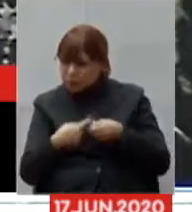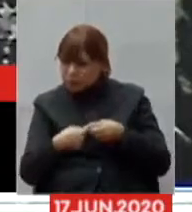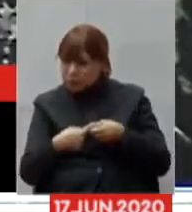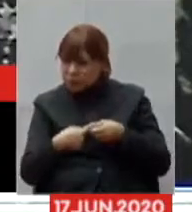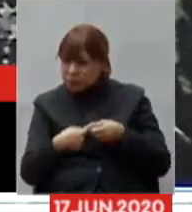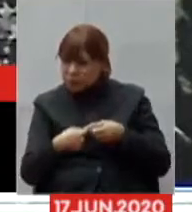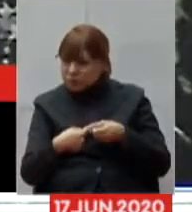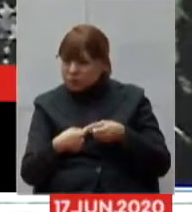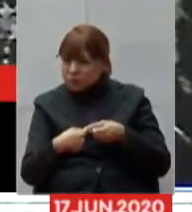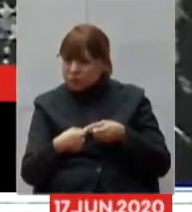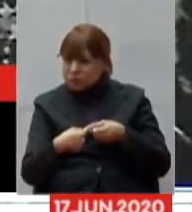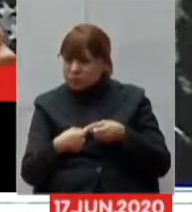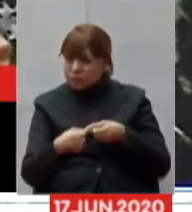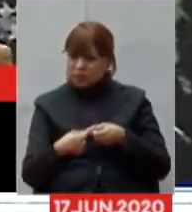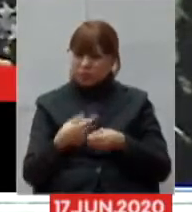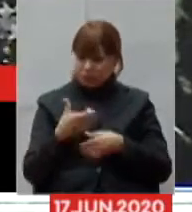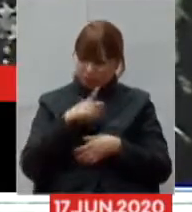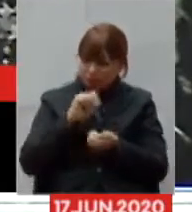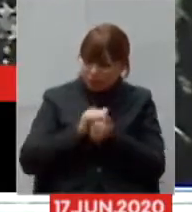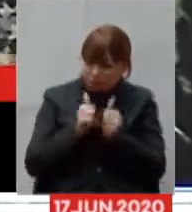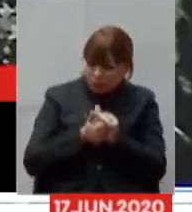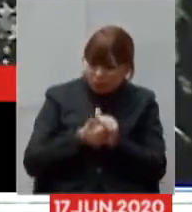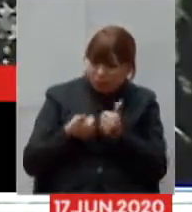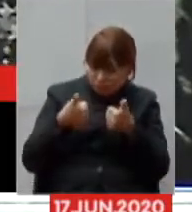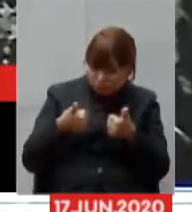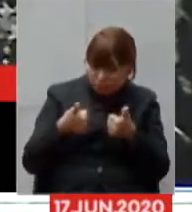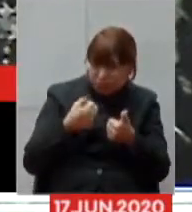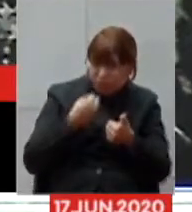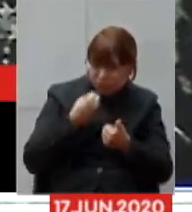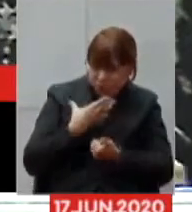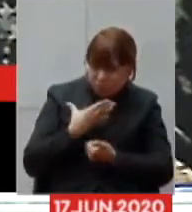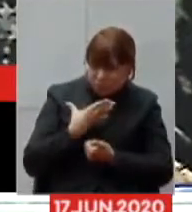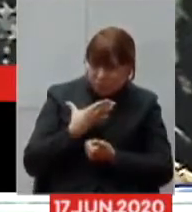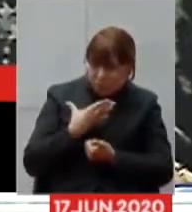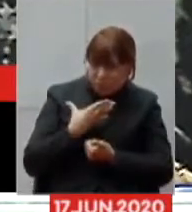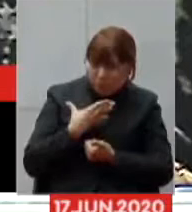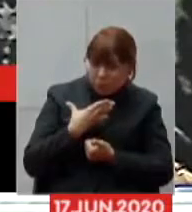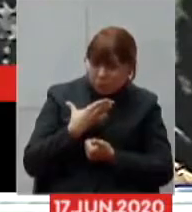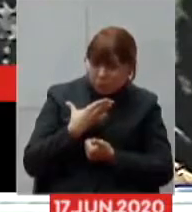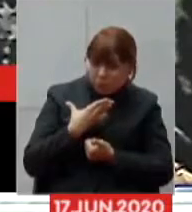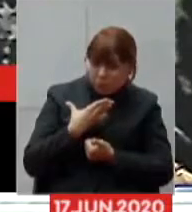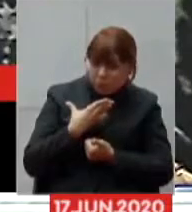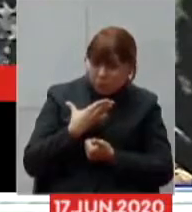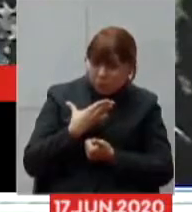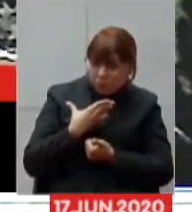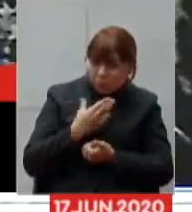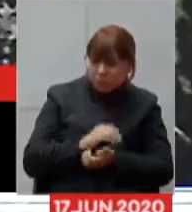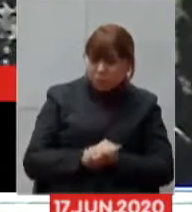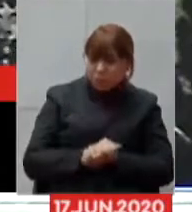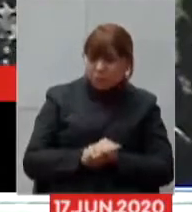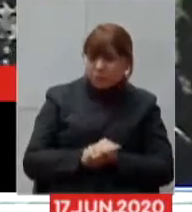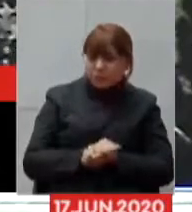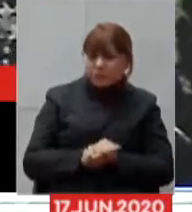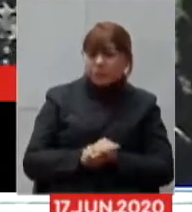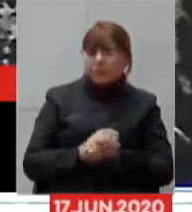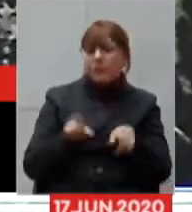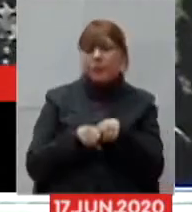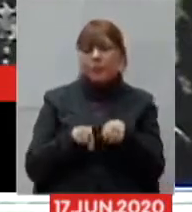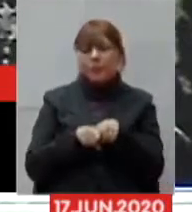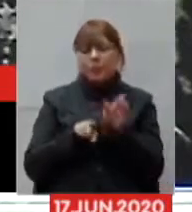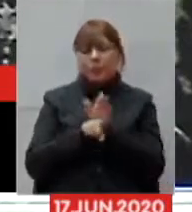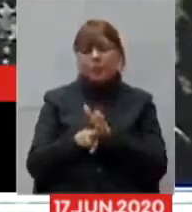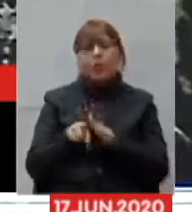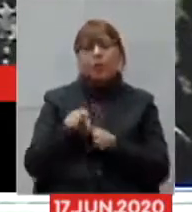ele é adequado e suficiente para o combate à covid-19 a prefeitura municipal